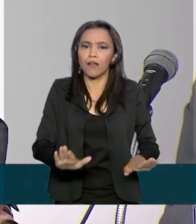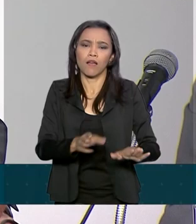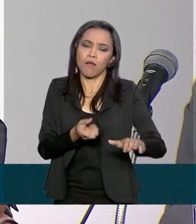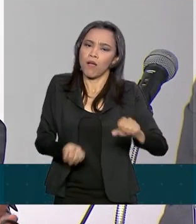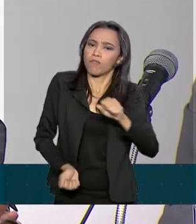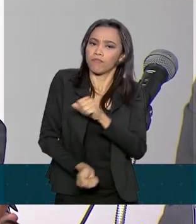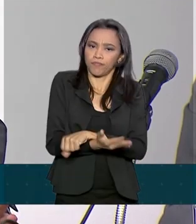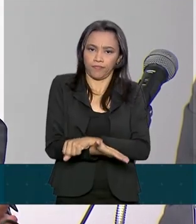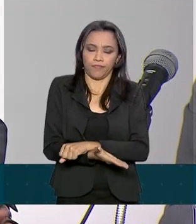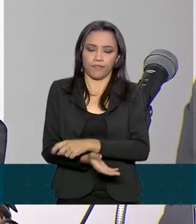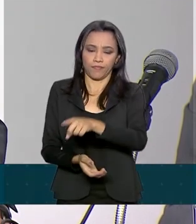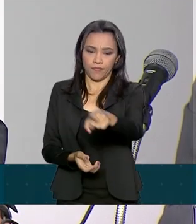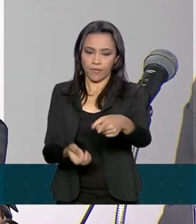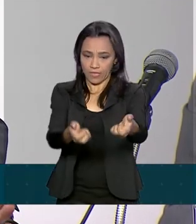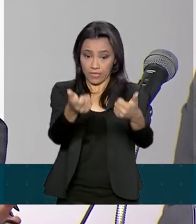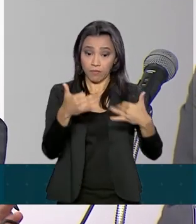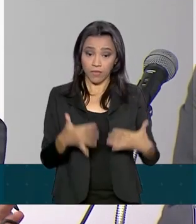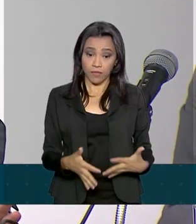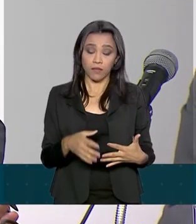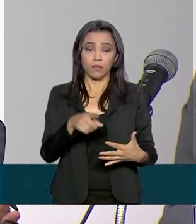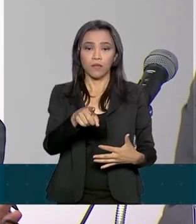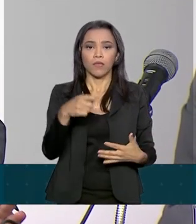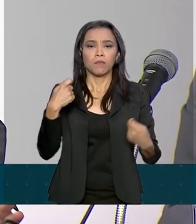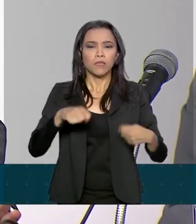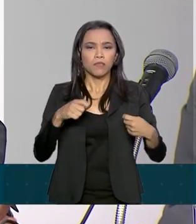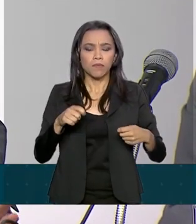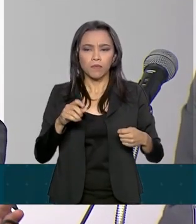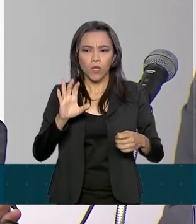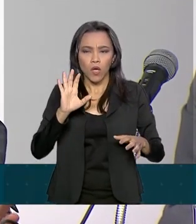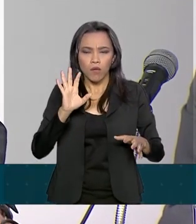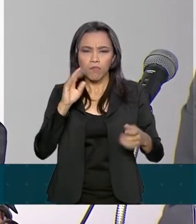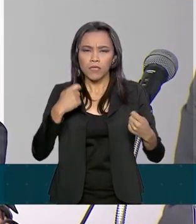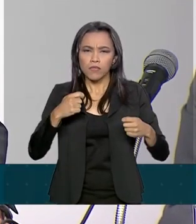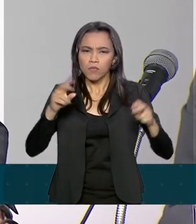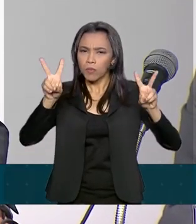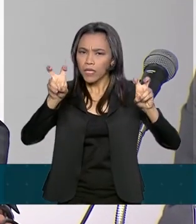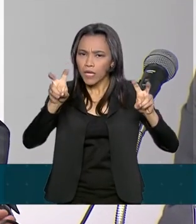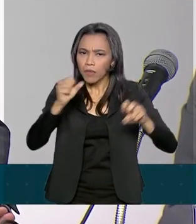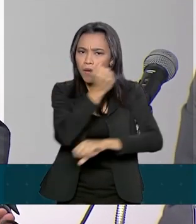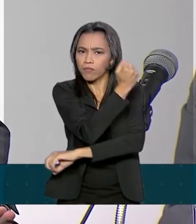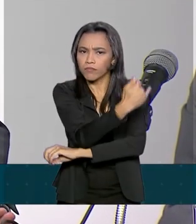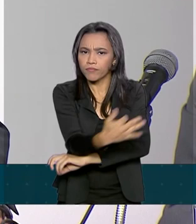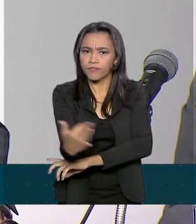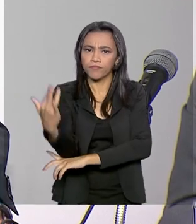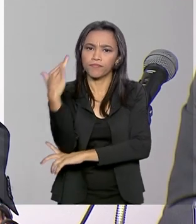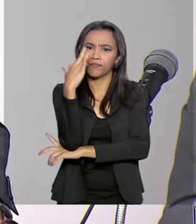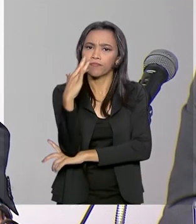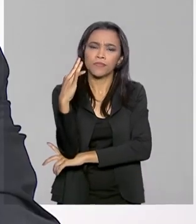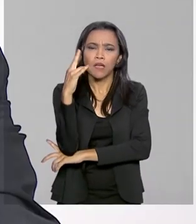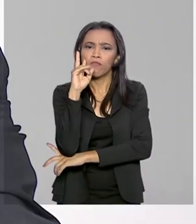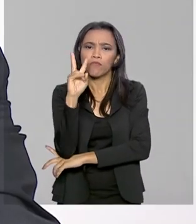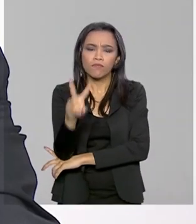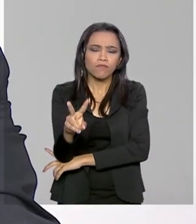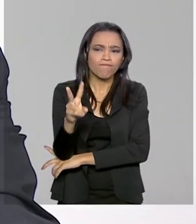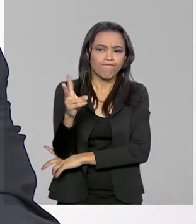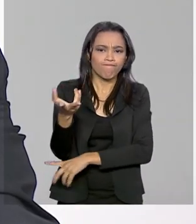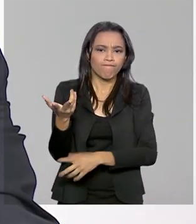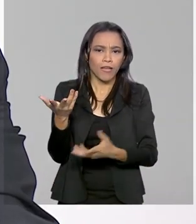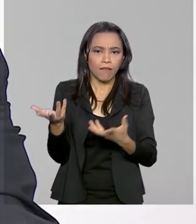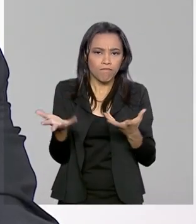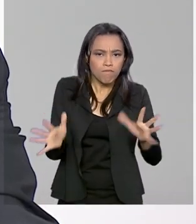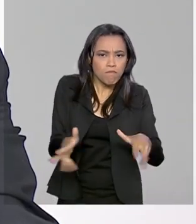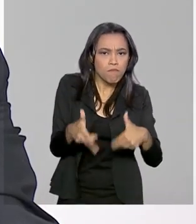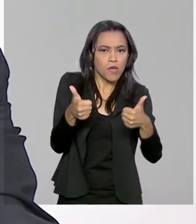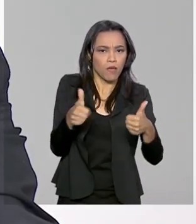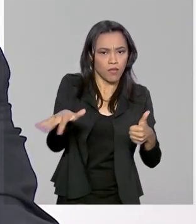destacaria que, escuta ambiental, nós temos que aprofundar a utilização dessa prática. E um campo que